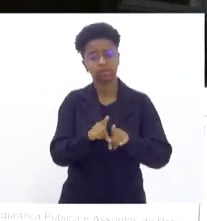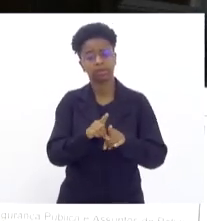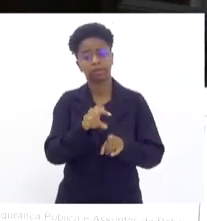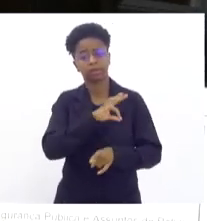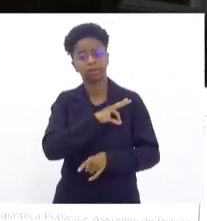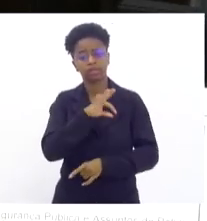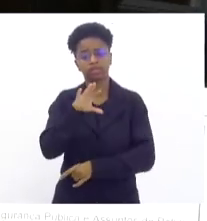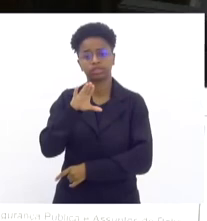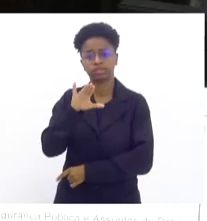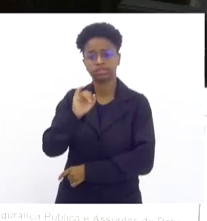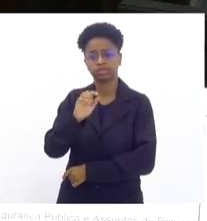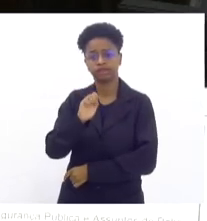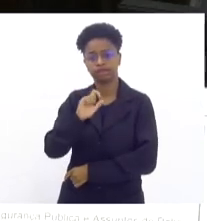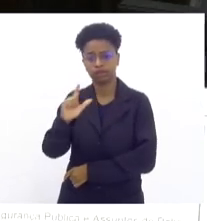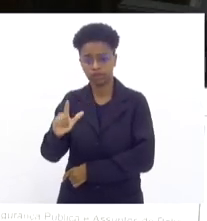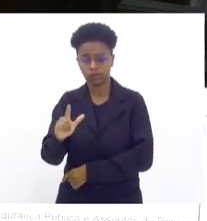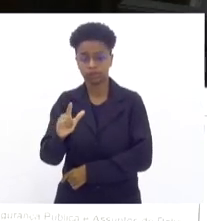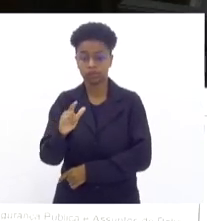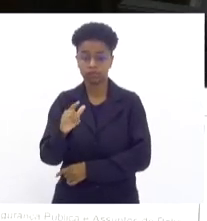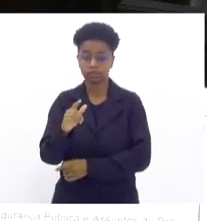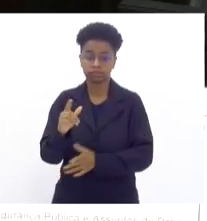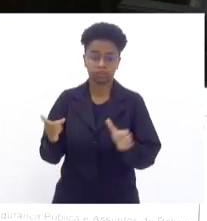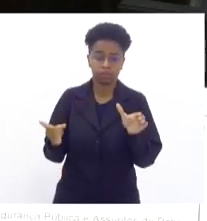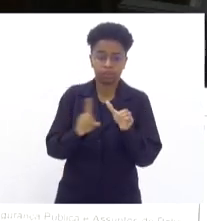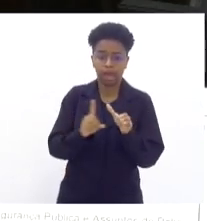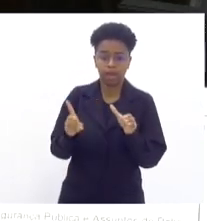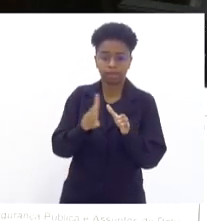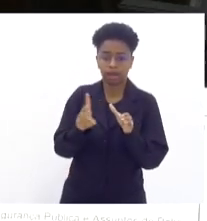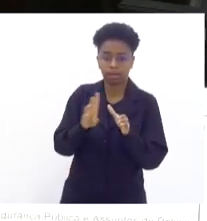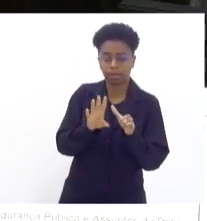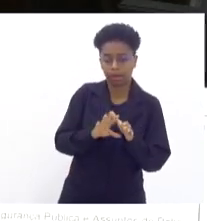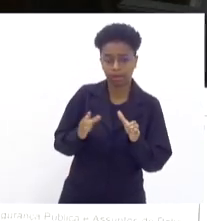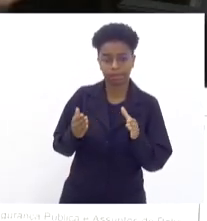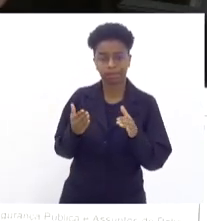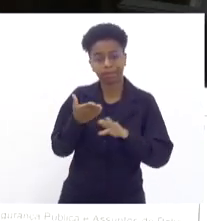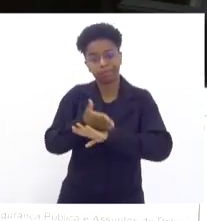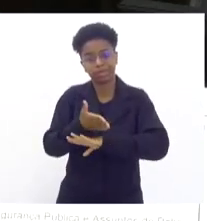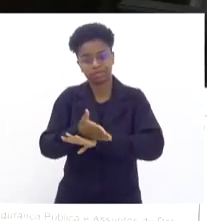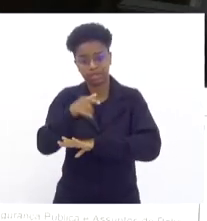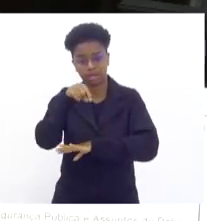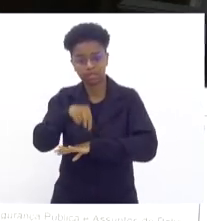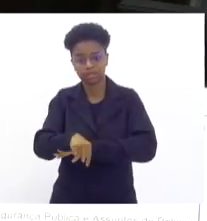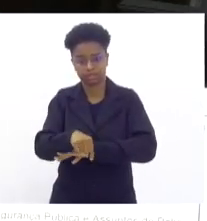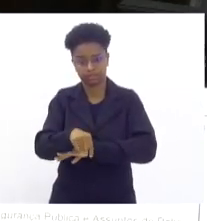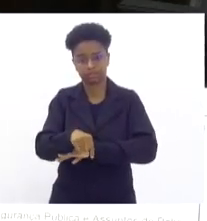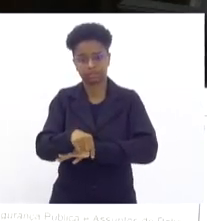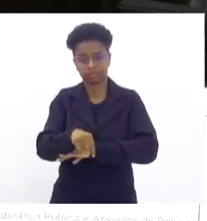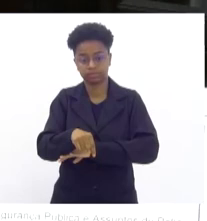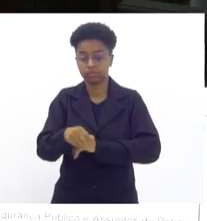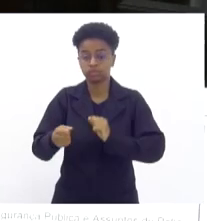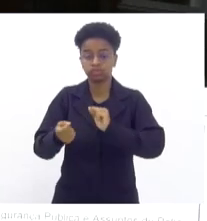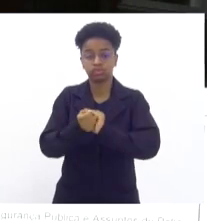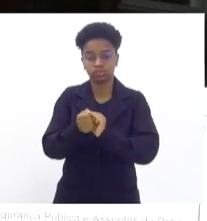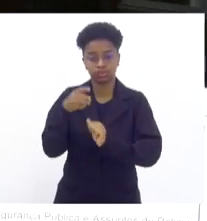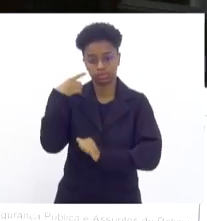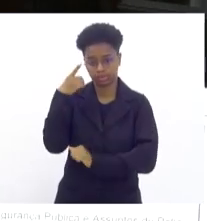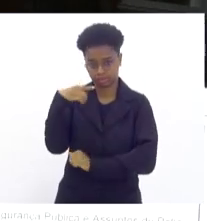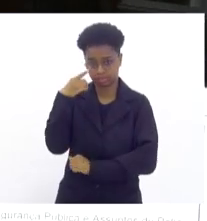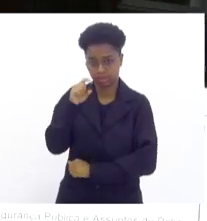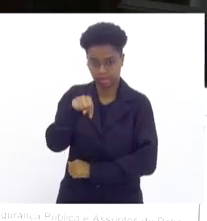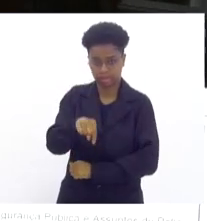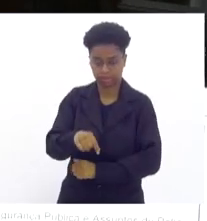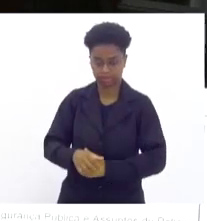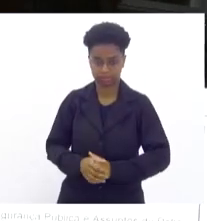civis, integrando o nosso corpo de deputados aqui, o colegiado desta